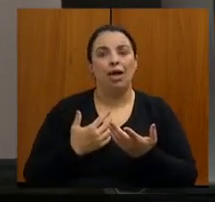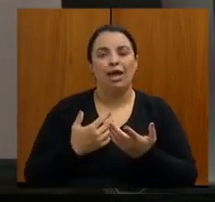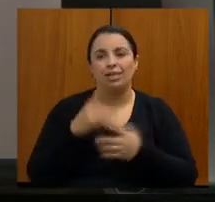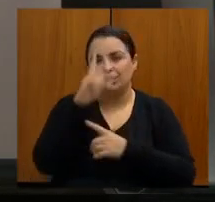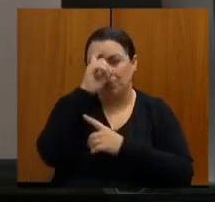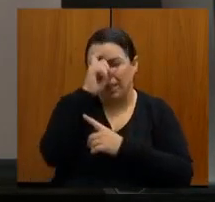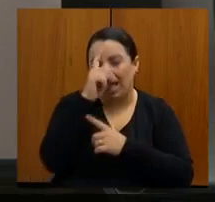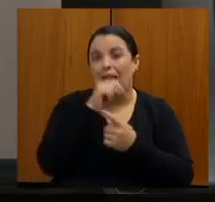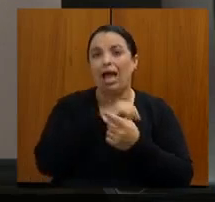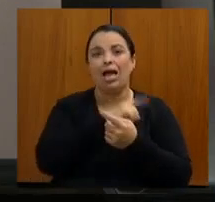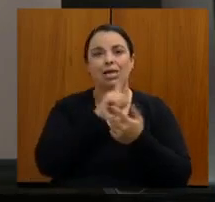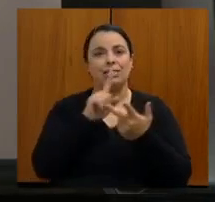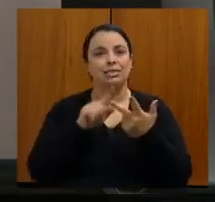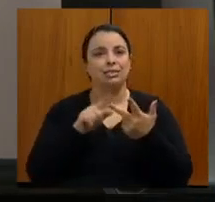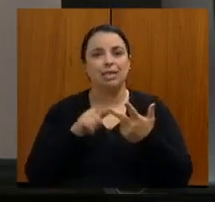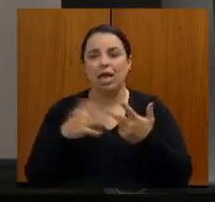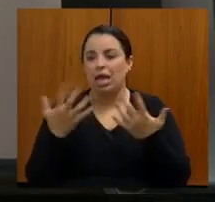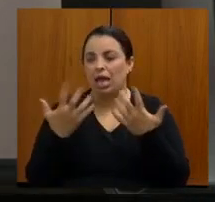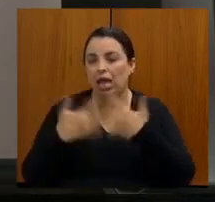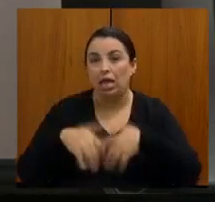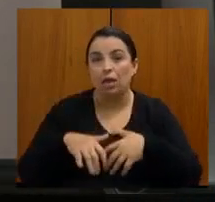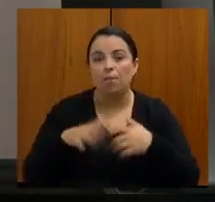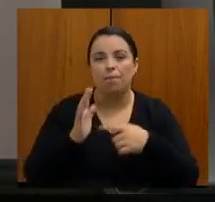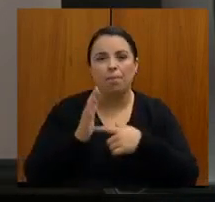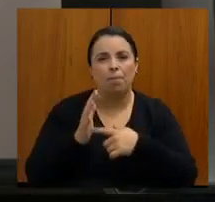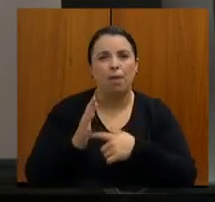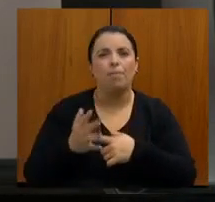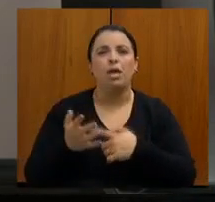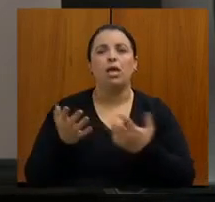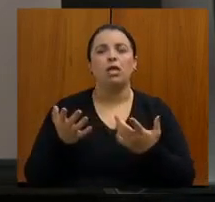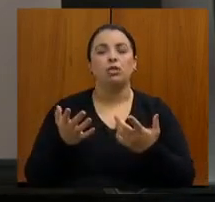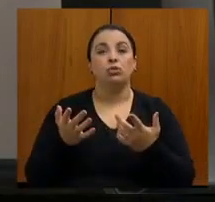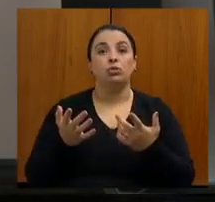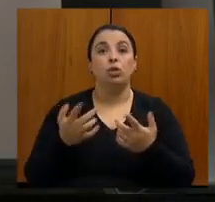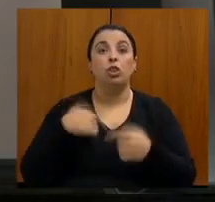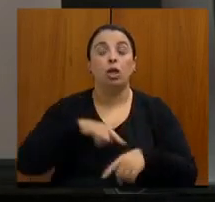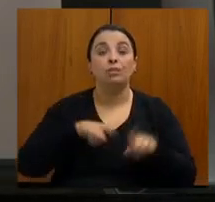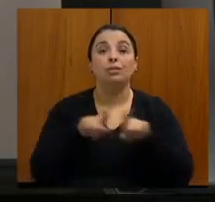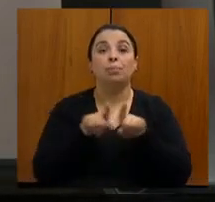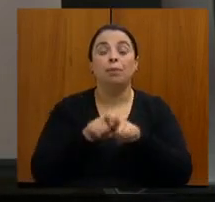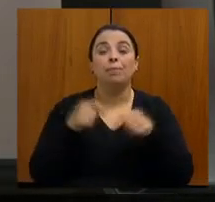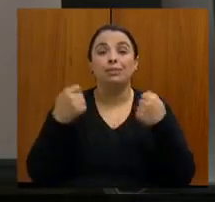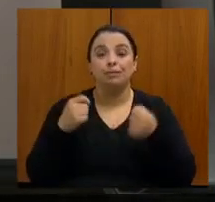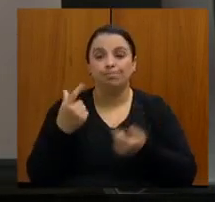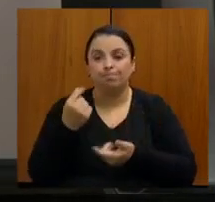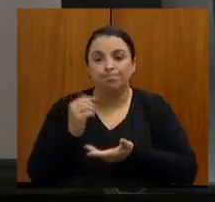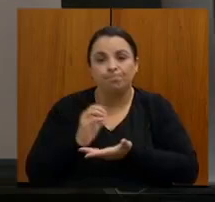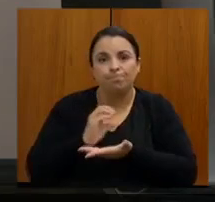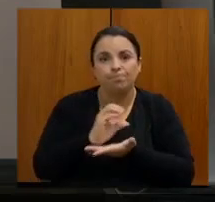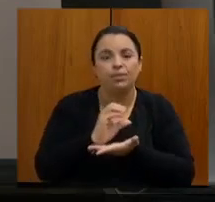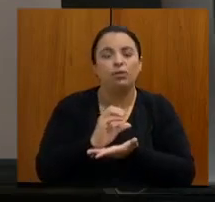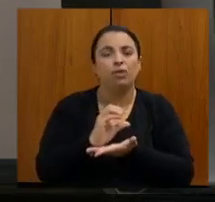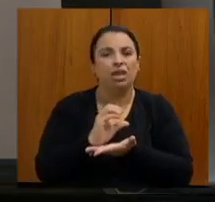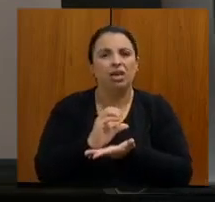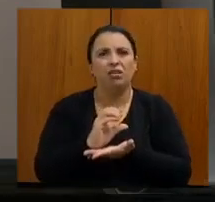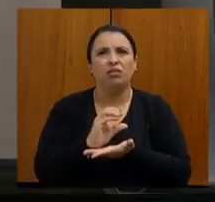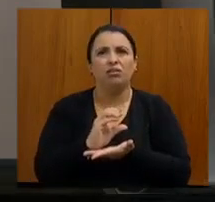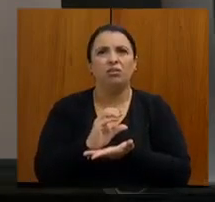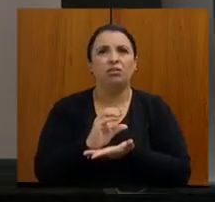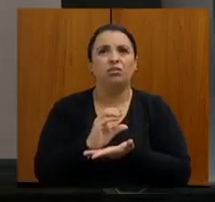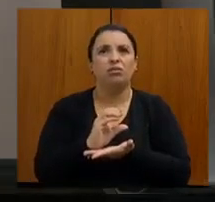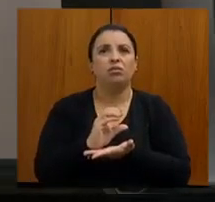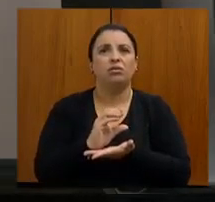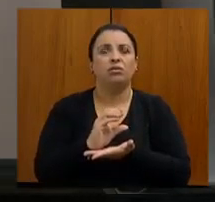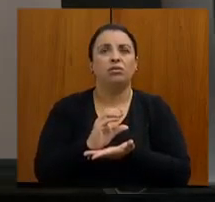em equipamentos, a gente precisa investir, a gente precisa fomentar a atenção primária de saúde, porque é aí